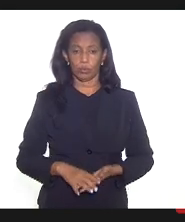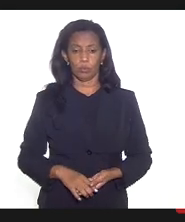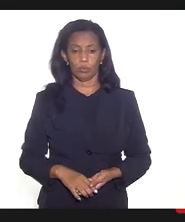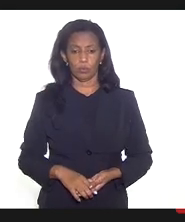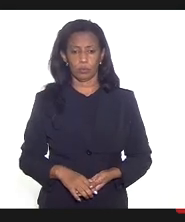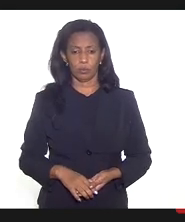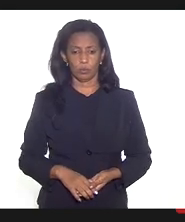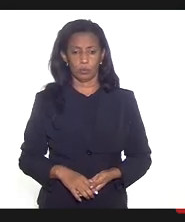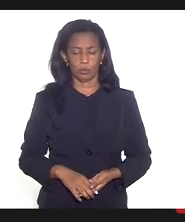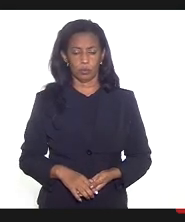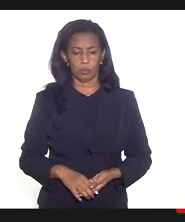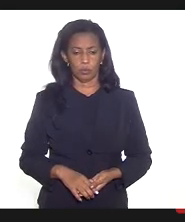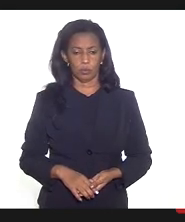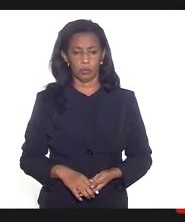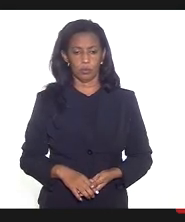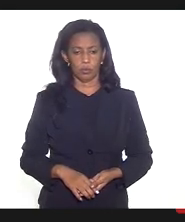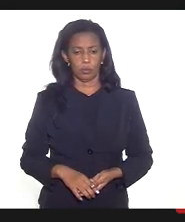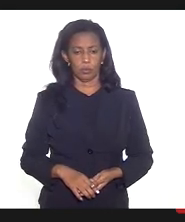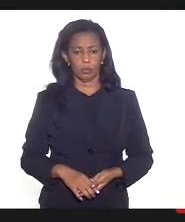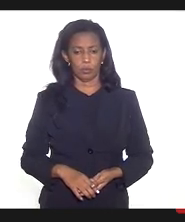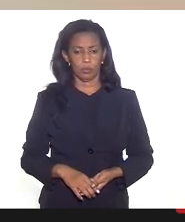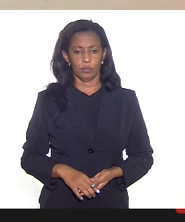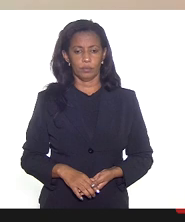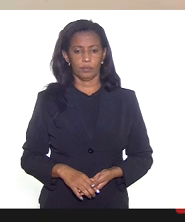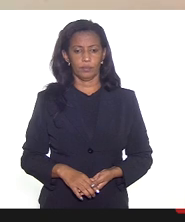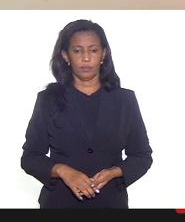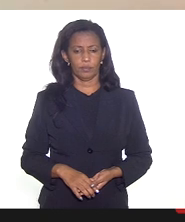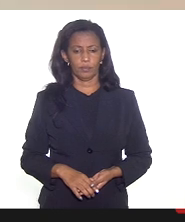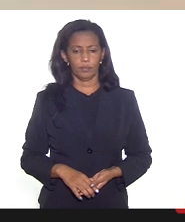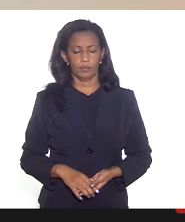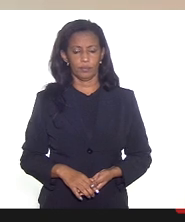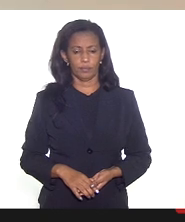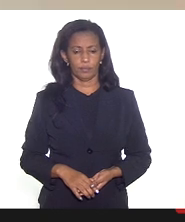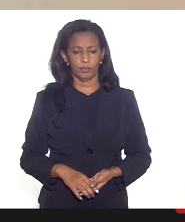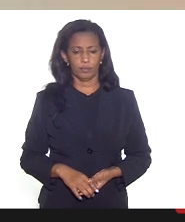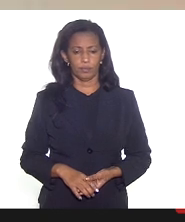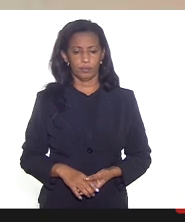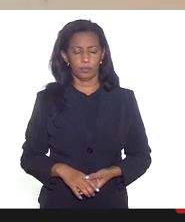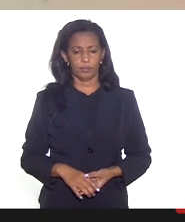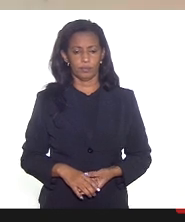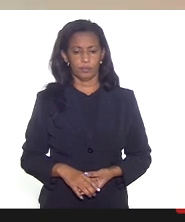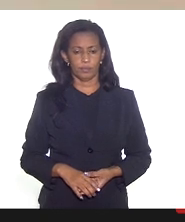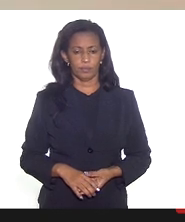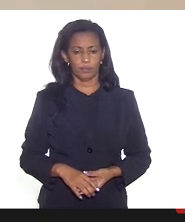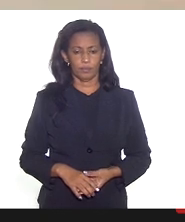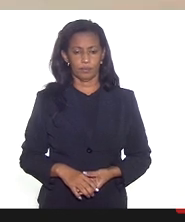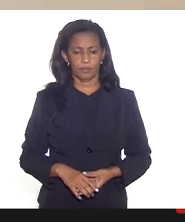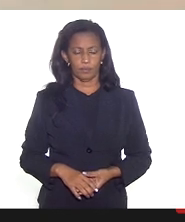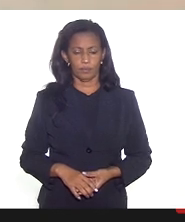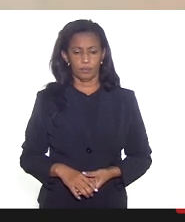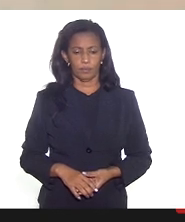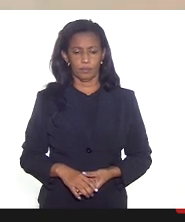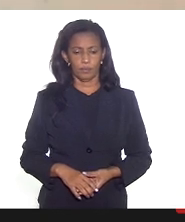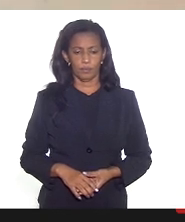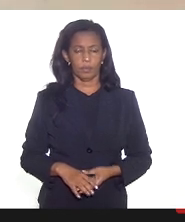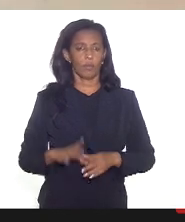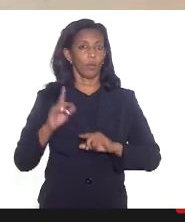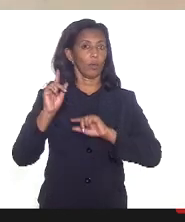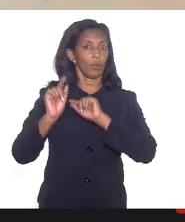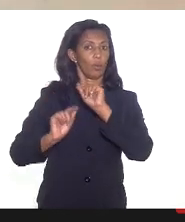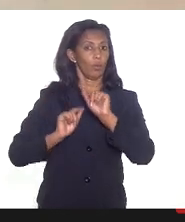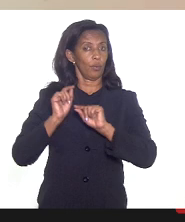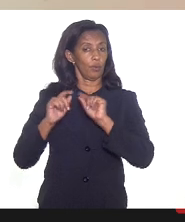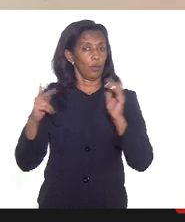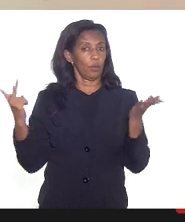essa também seria uma uma dúvida o que que acontece